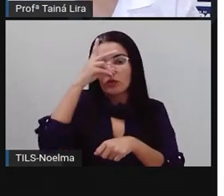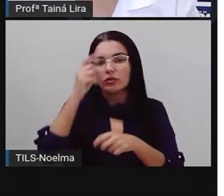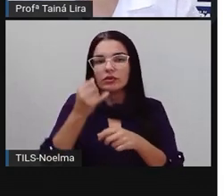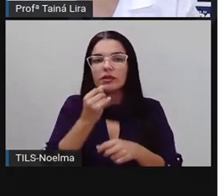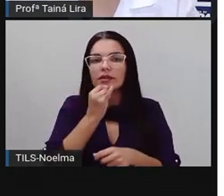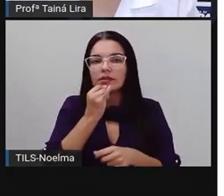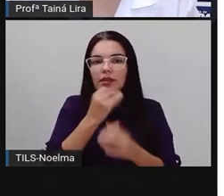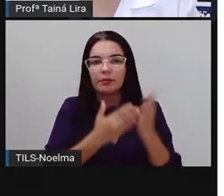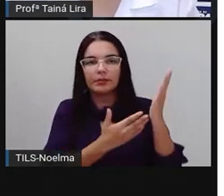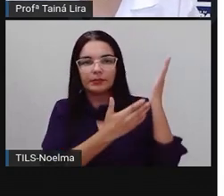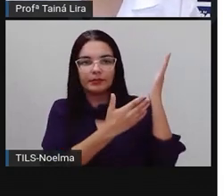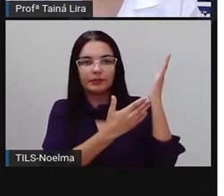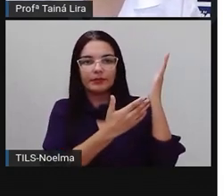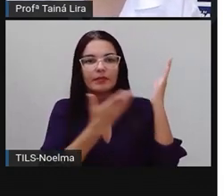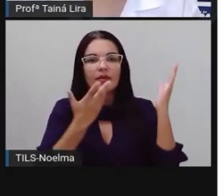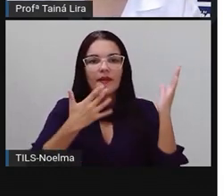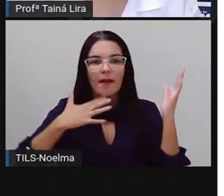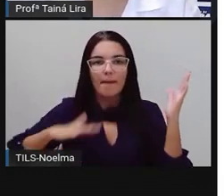Menino.